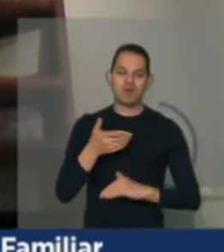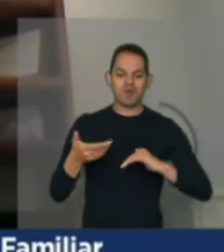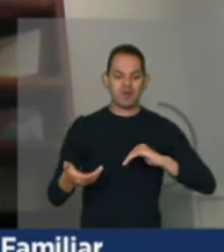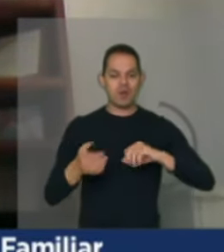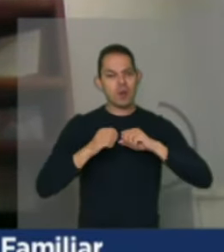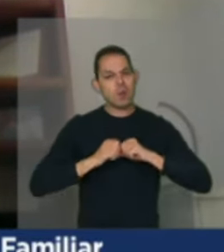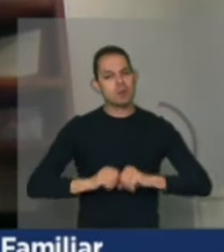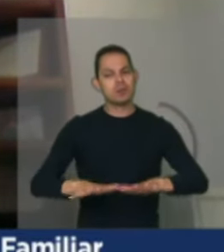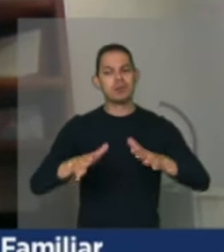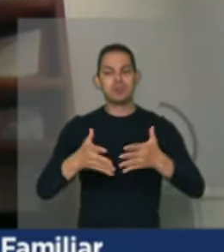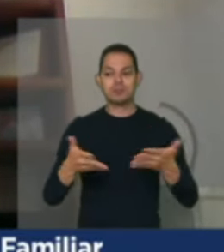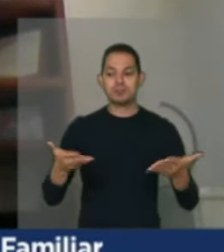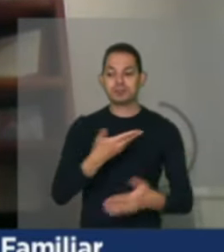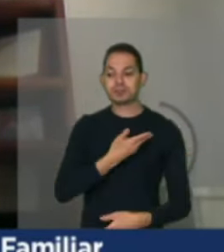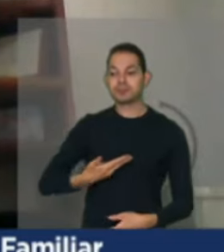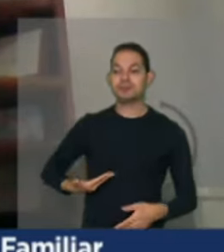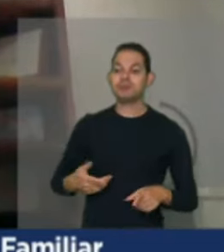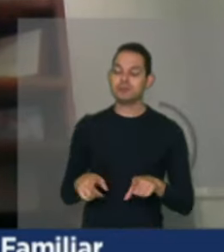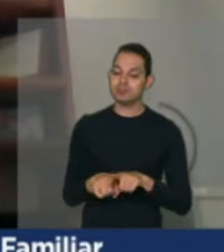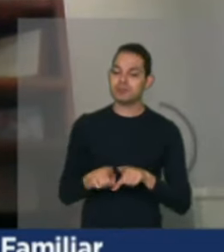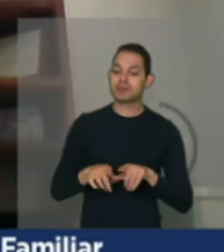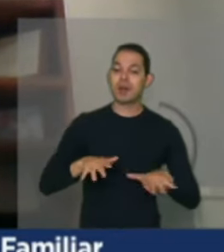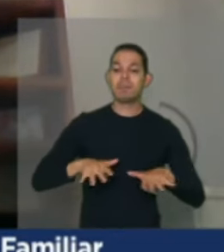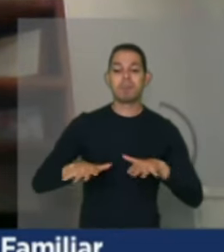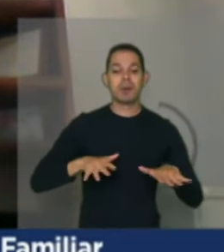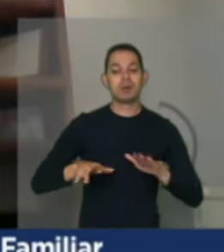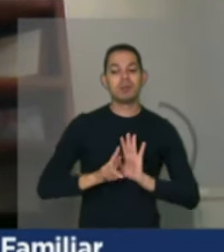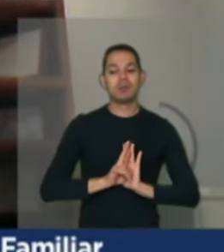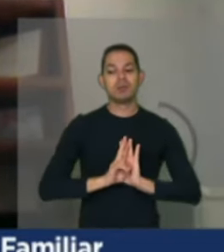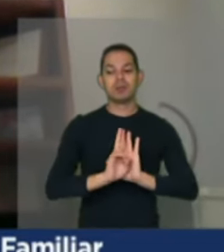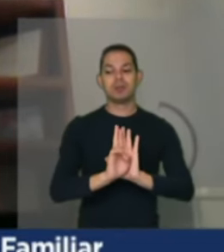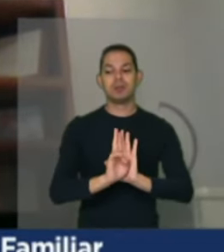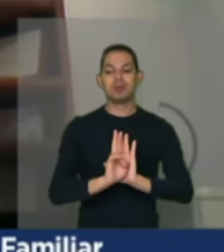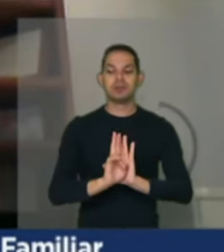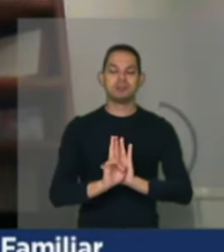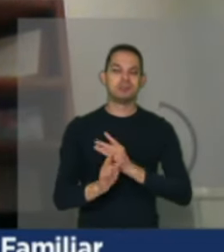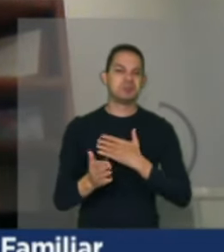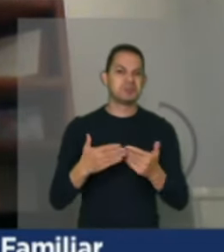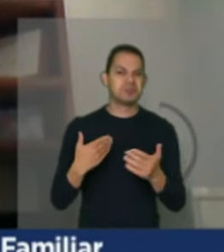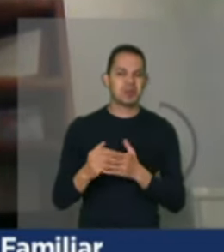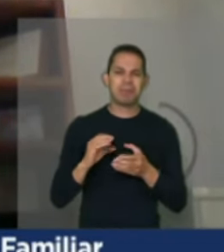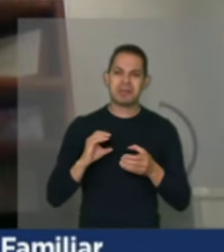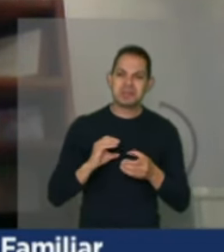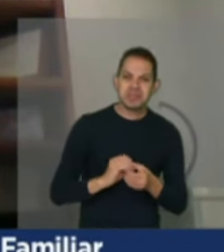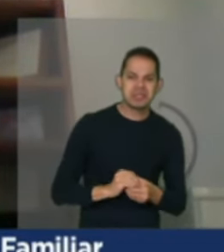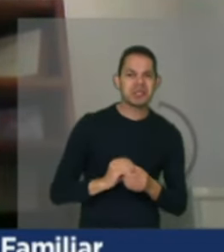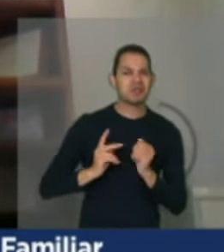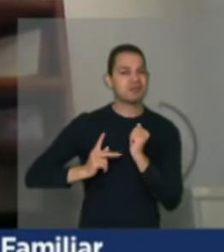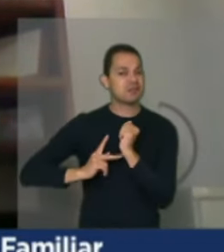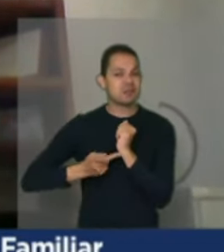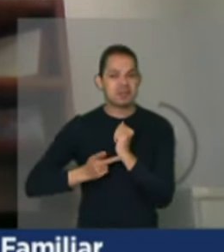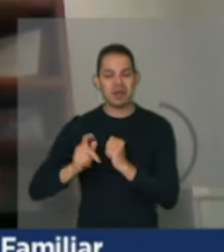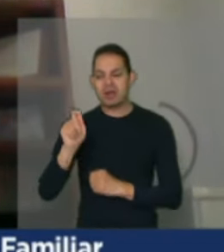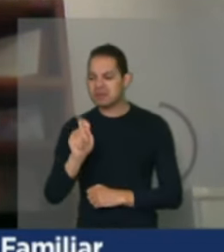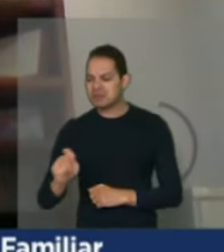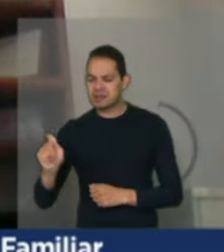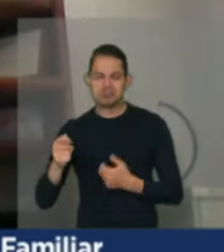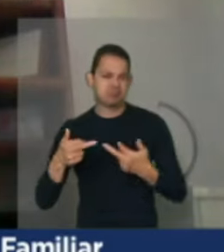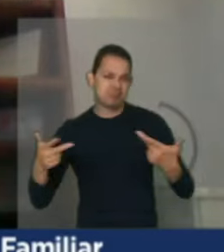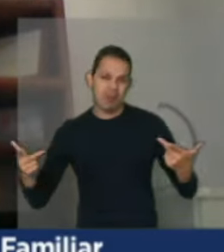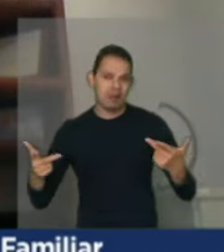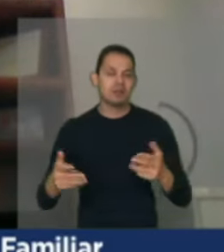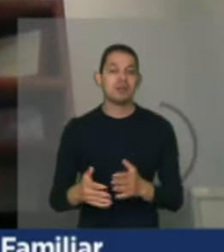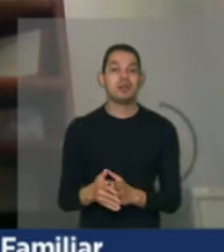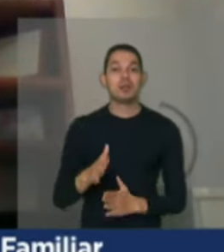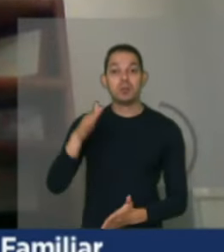governos e para os movimentos que representam, sejam eles cooperativas, sindicatos, associações, assim por diante. E aqui eu quero